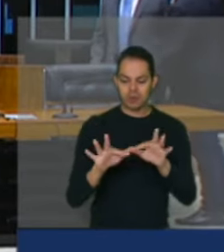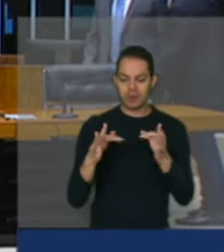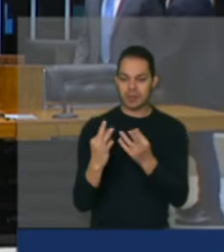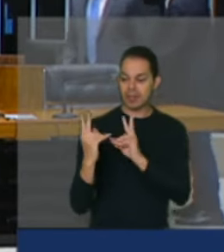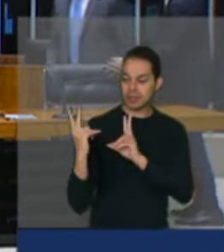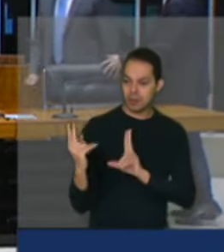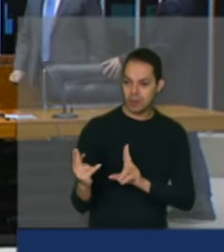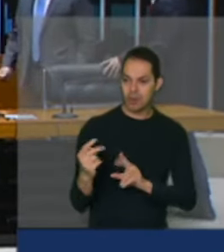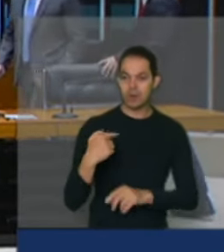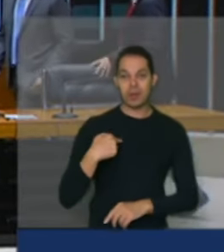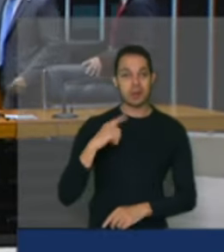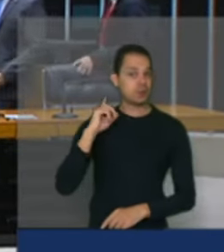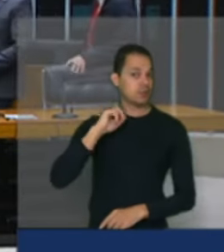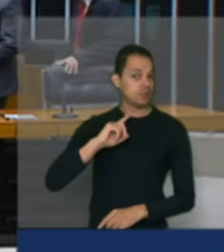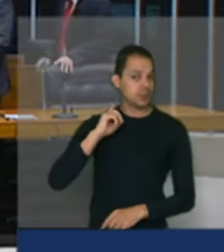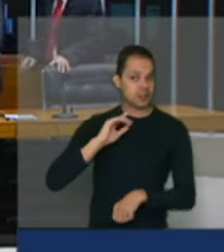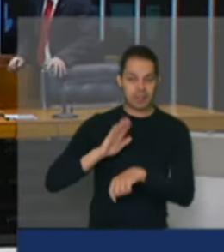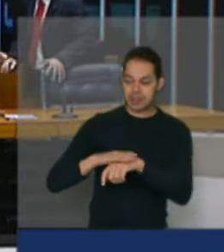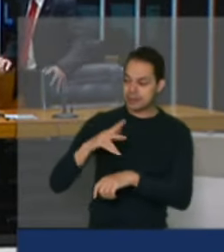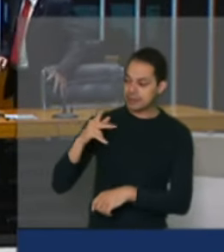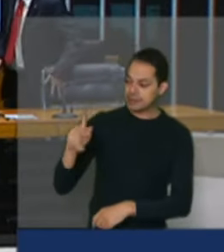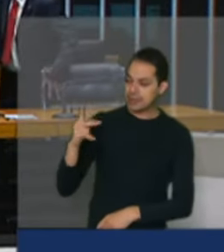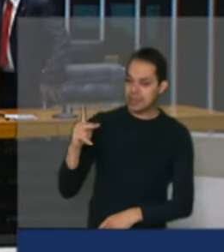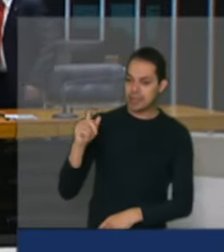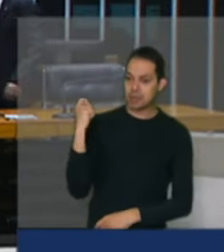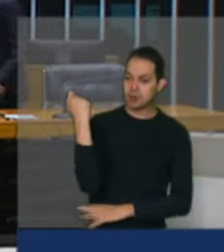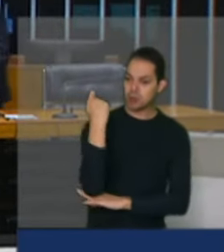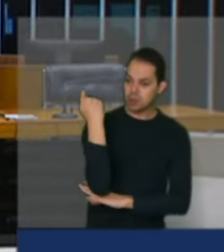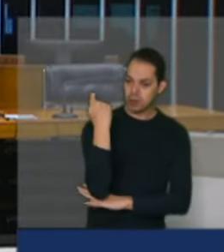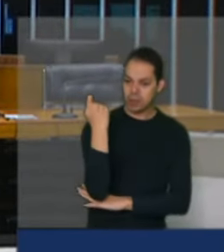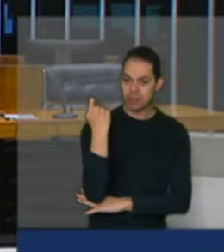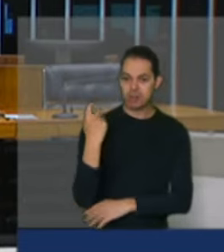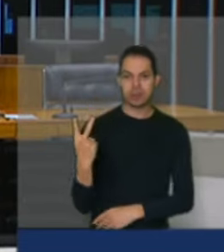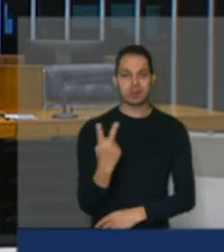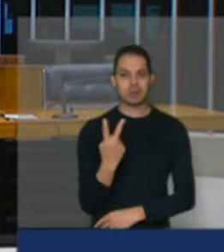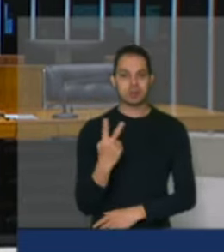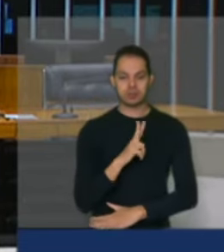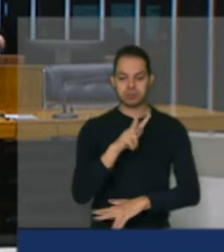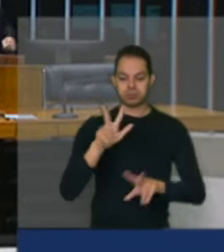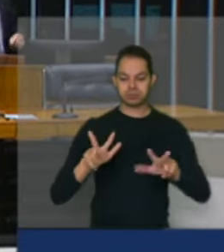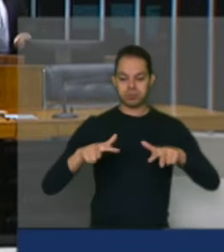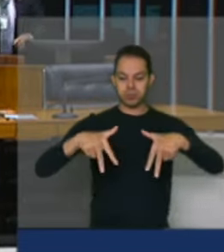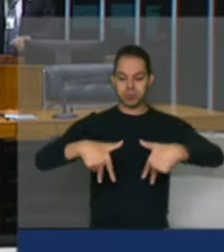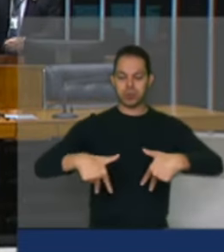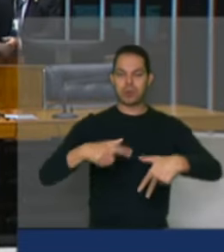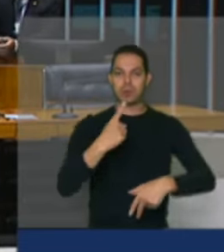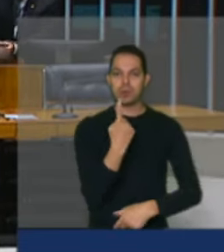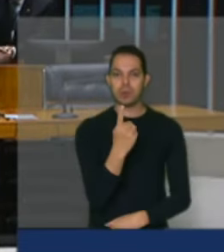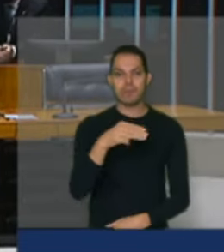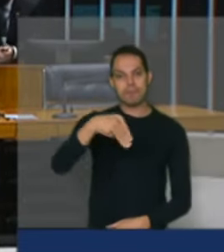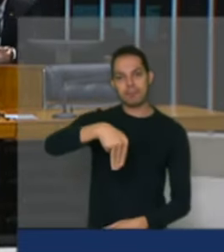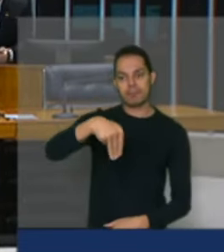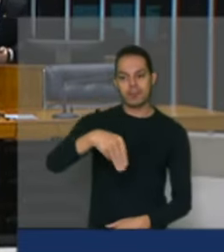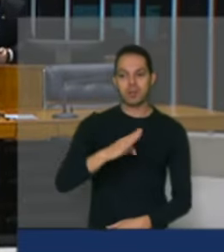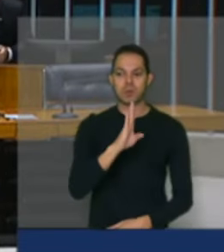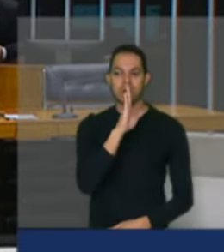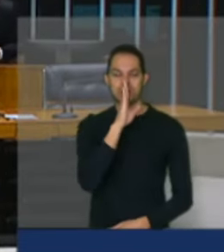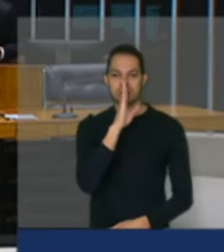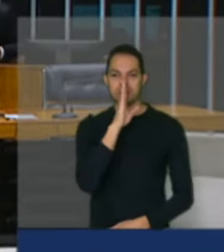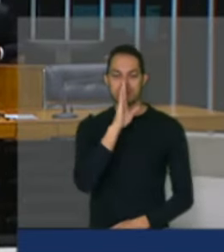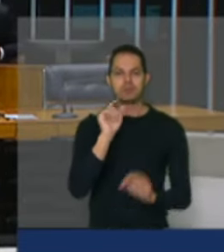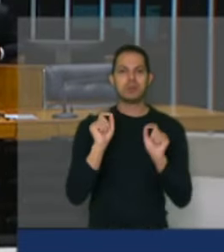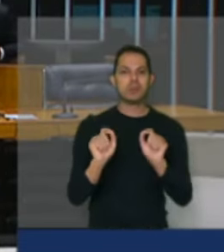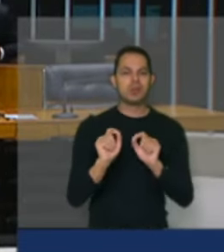eu, de Minas Gerais, eu quero, porém, que nós ficamos de pé um minuto de silêncio em homenagem